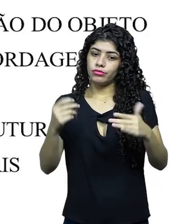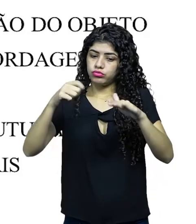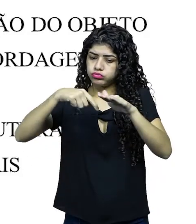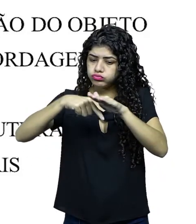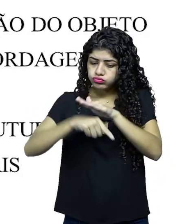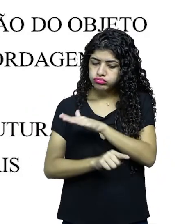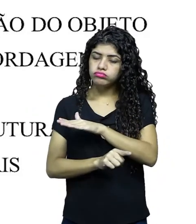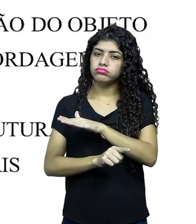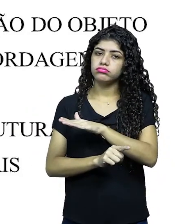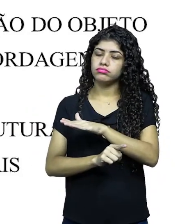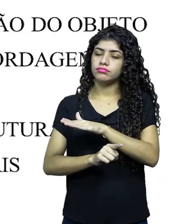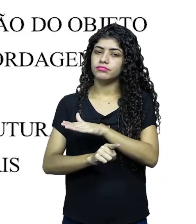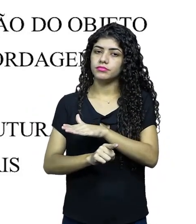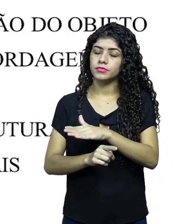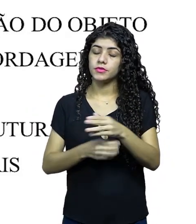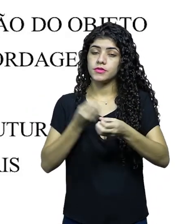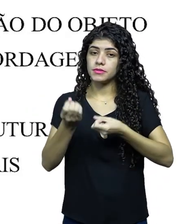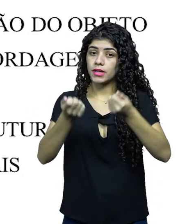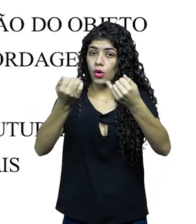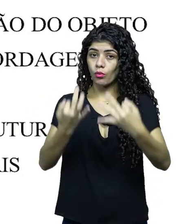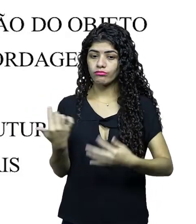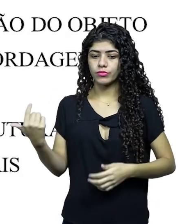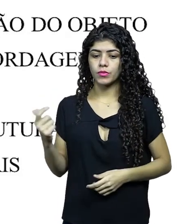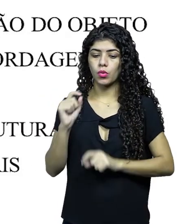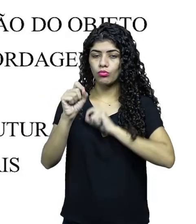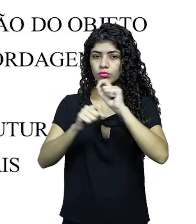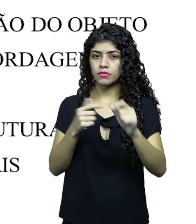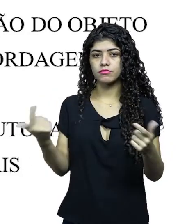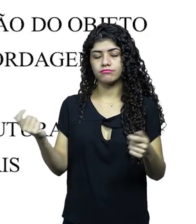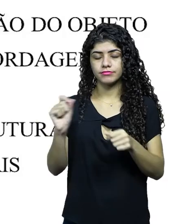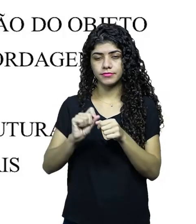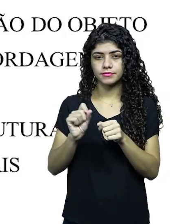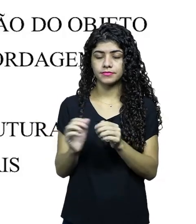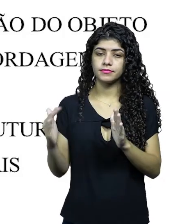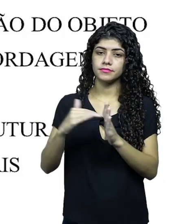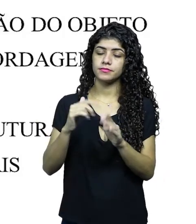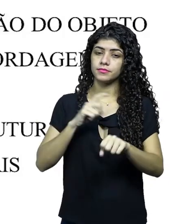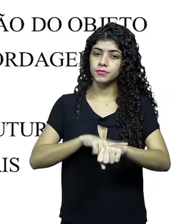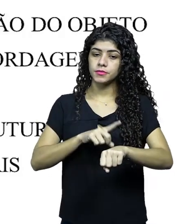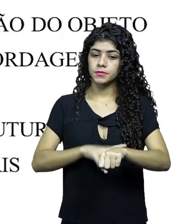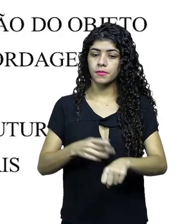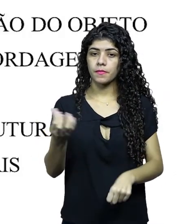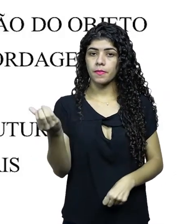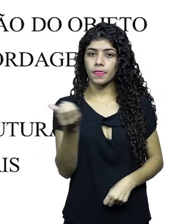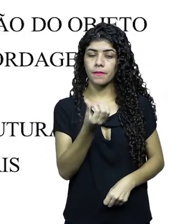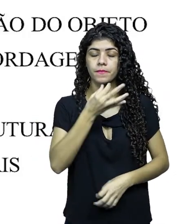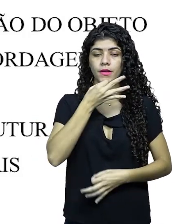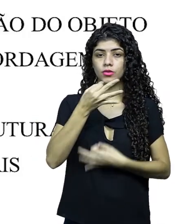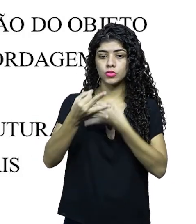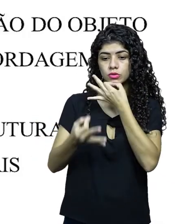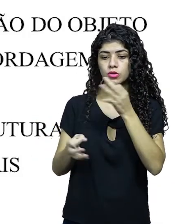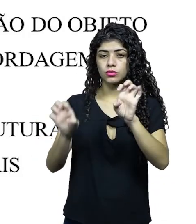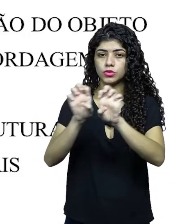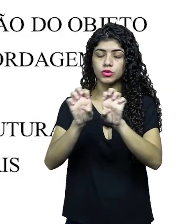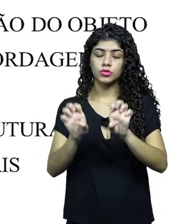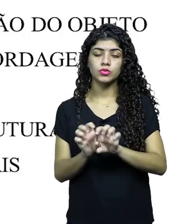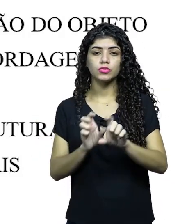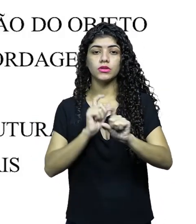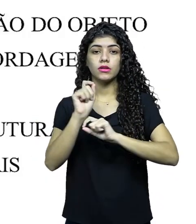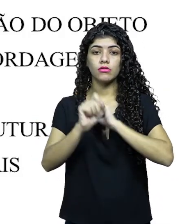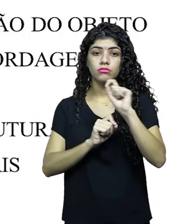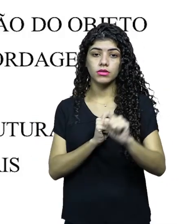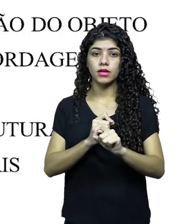robusta por trás. Então, aqui você vai falar do que foi feito até o momento, tá? No item seis, é sugestão de